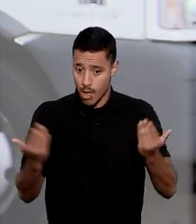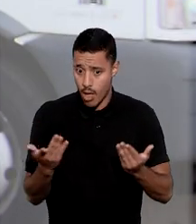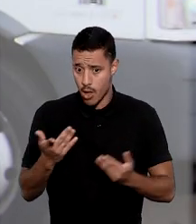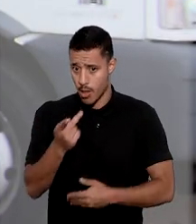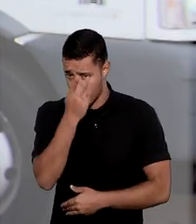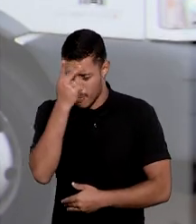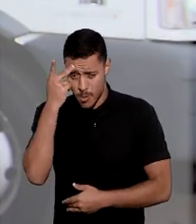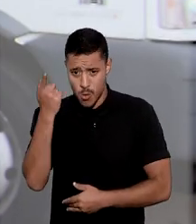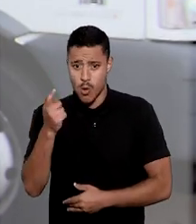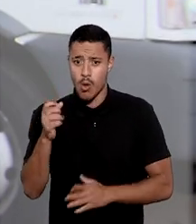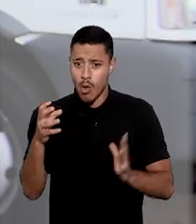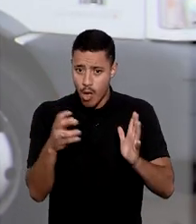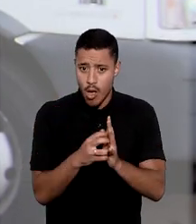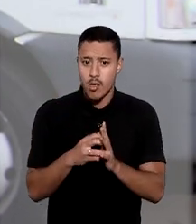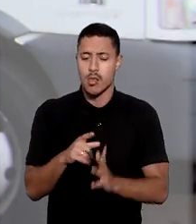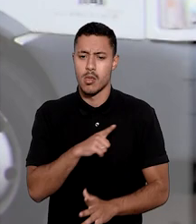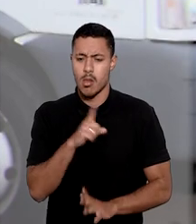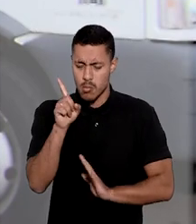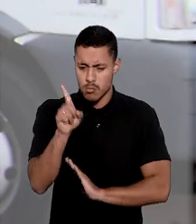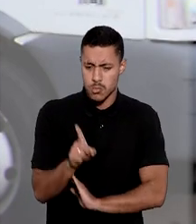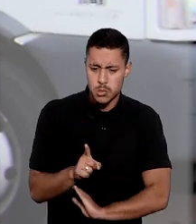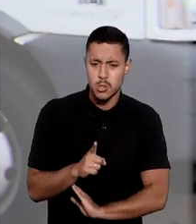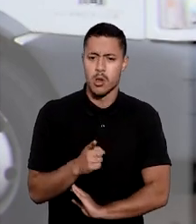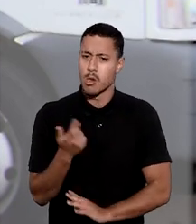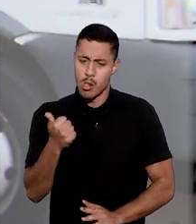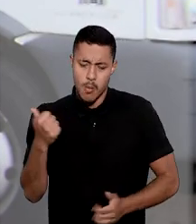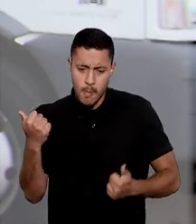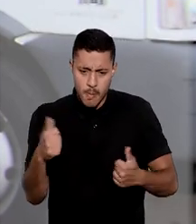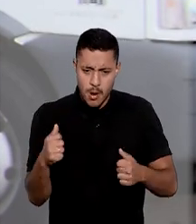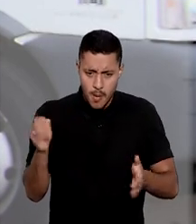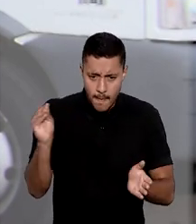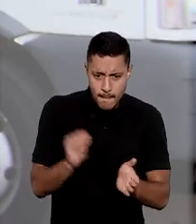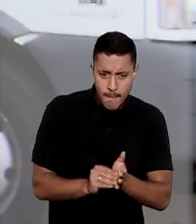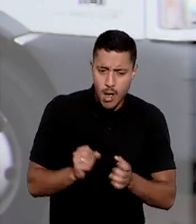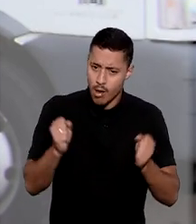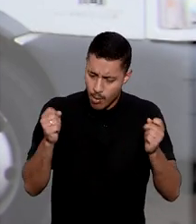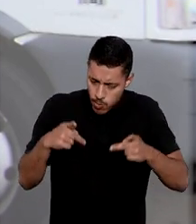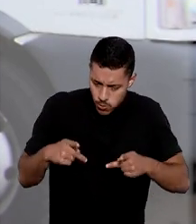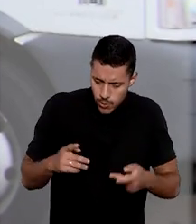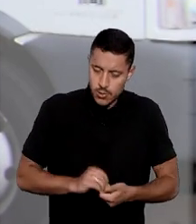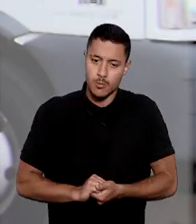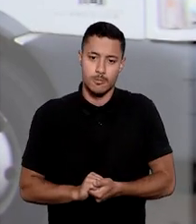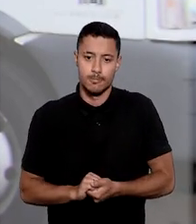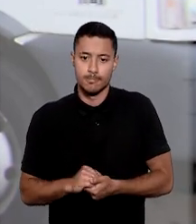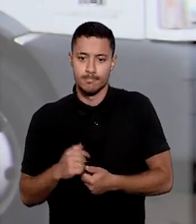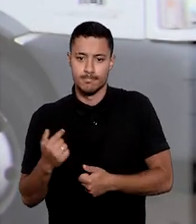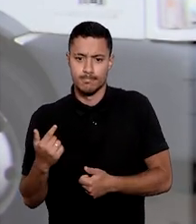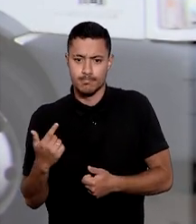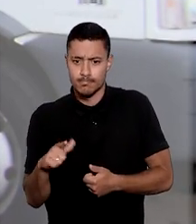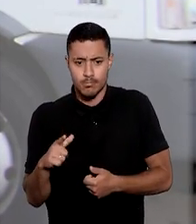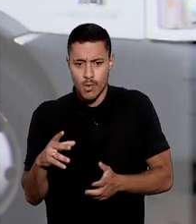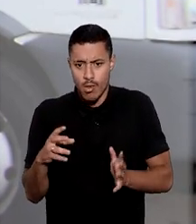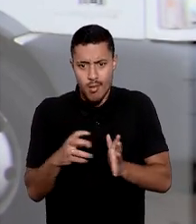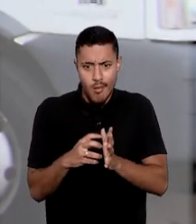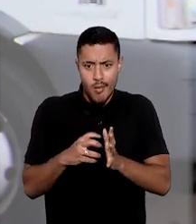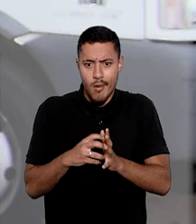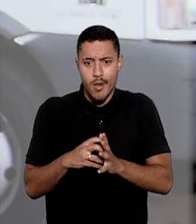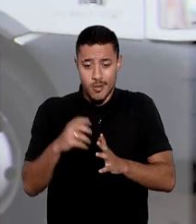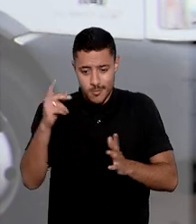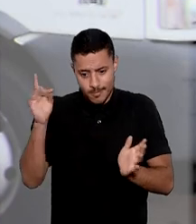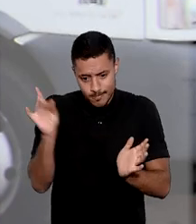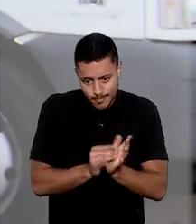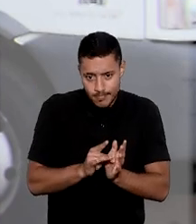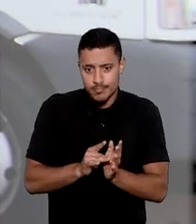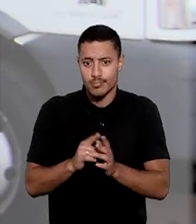a pessoa com HIV terá direito à isenção do imposto de renda sobre a aposentadoria, mesmo que não tenha sintomas de AIDS, nos